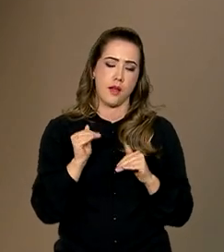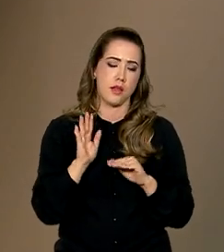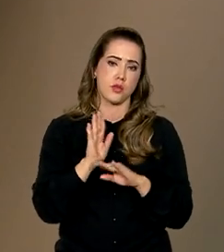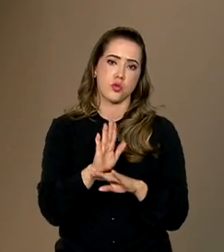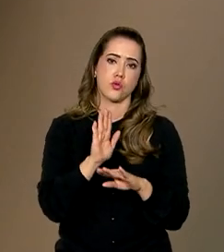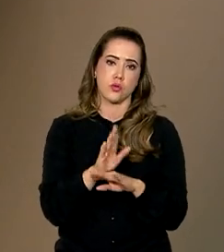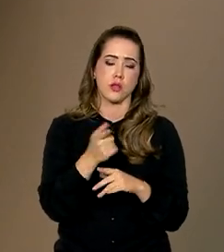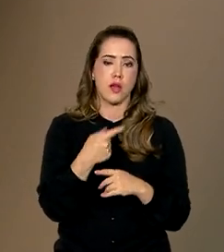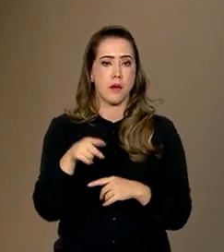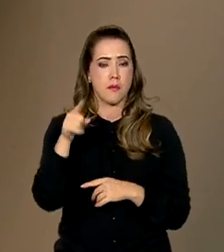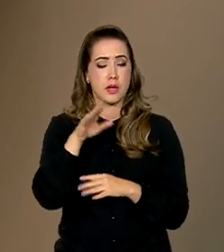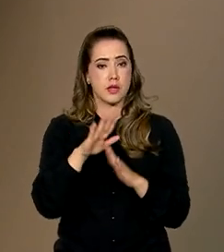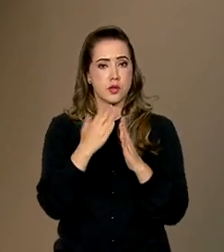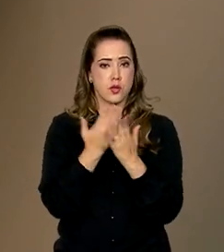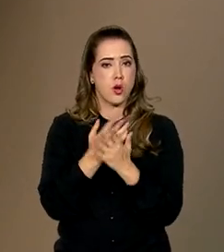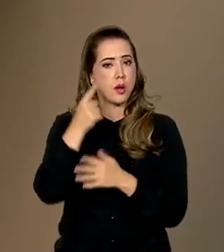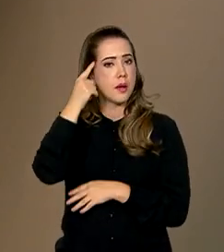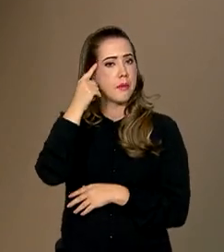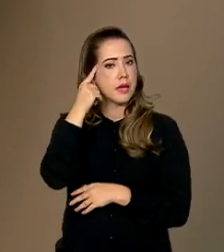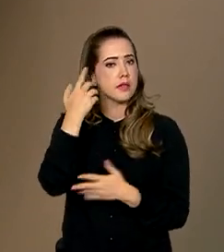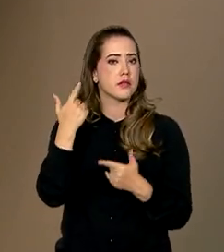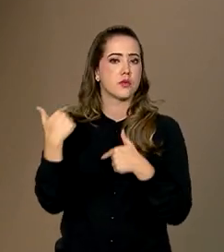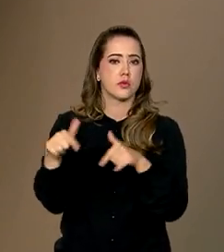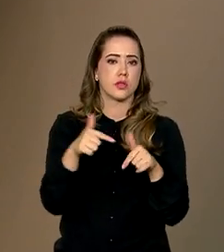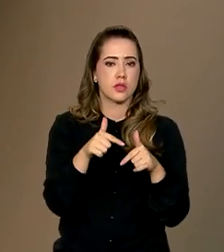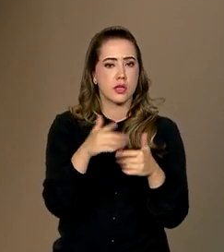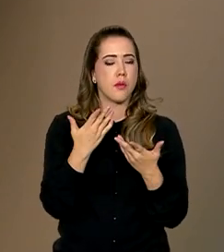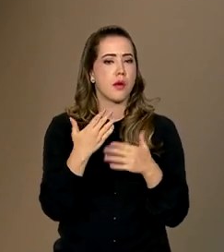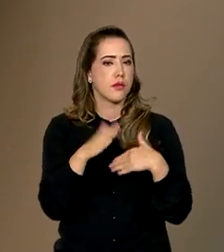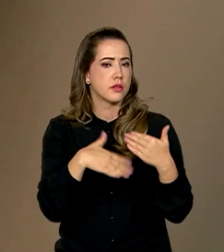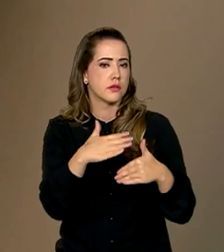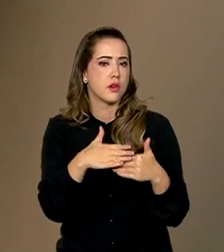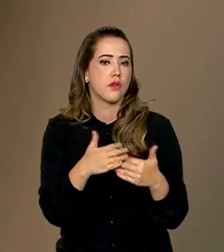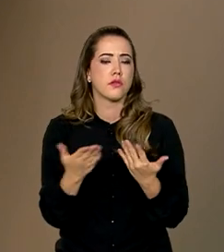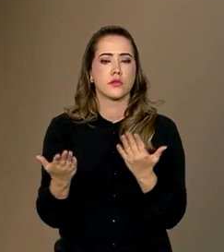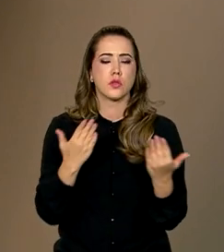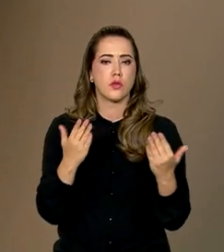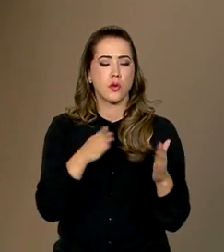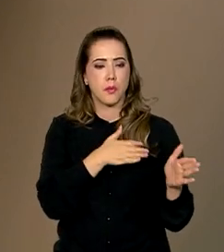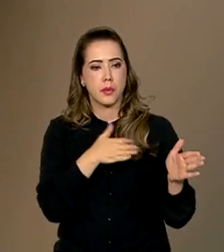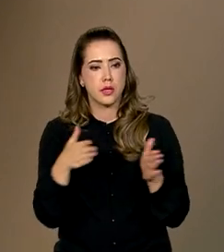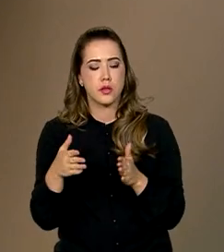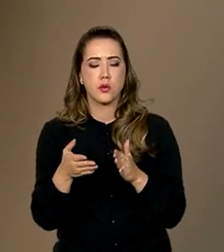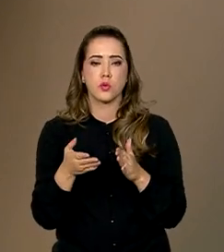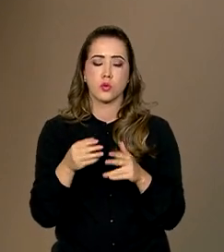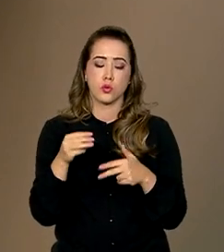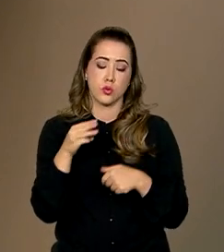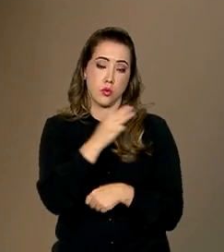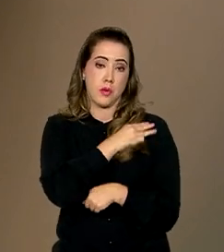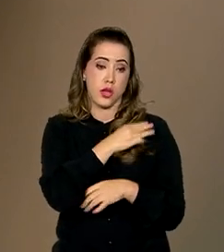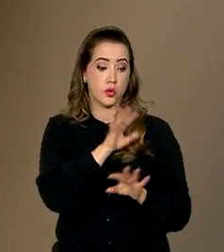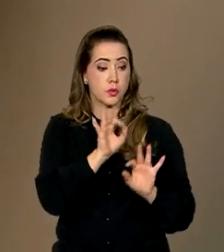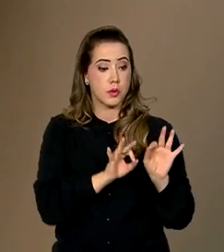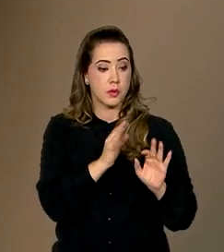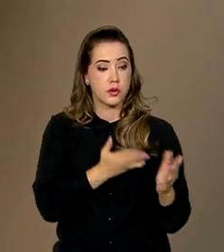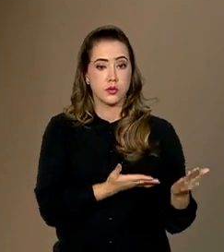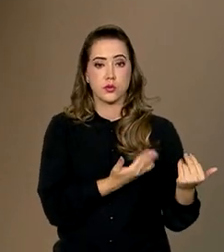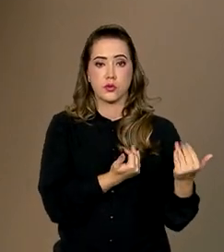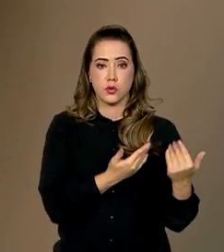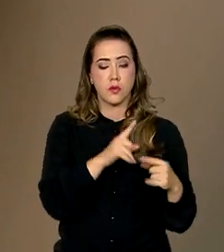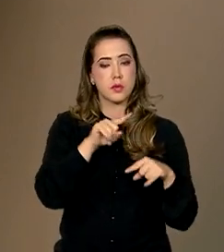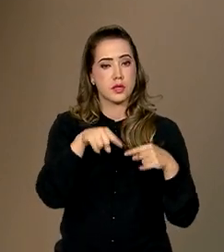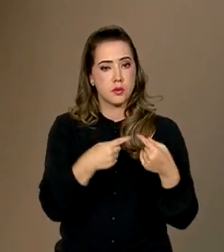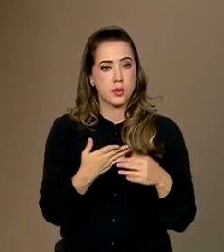a escola pense no trabalho que desenvolveu ao longo do ensino médio, preparando esse jovem para, eventualmente,